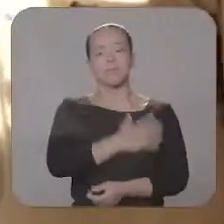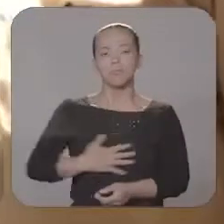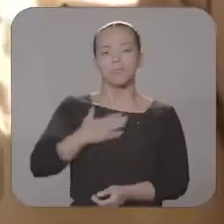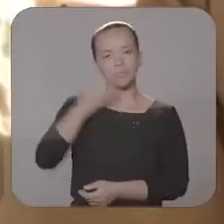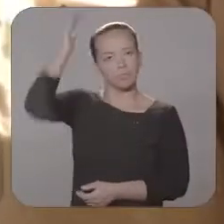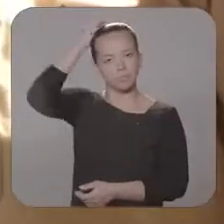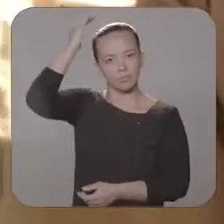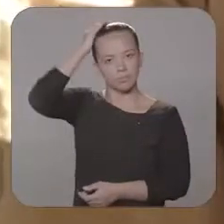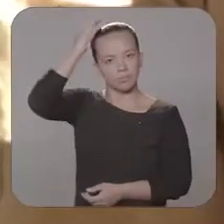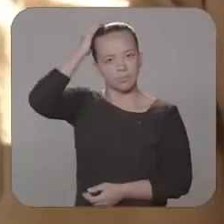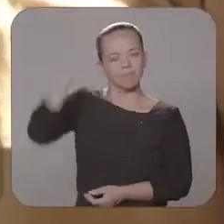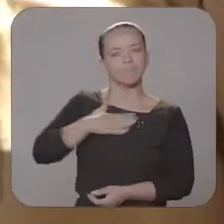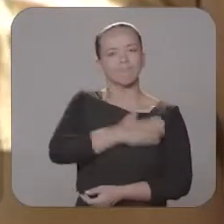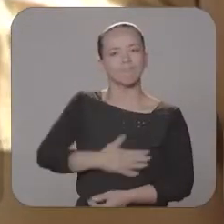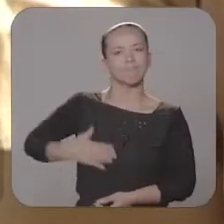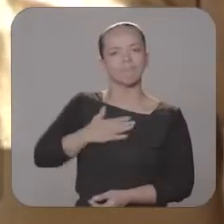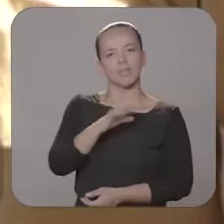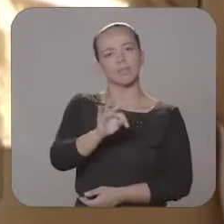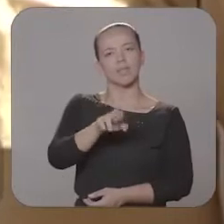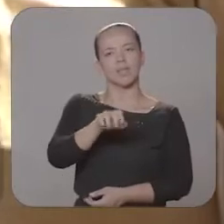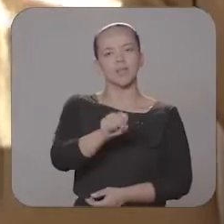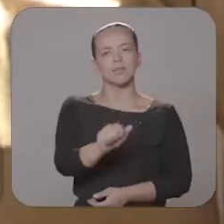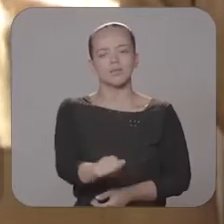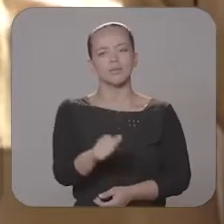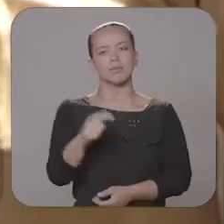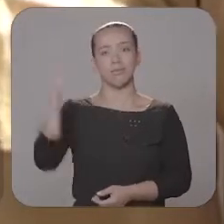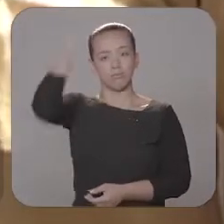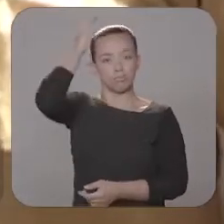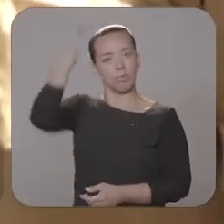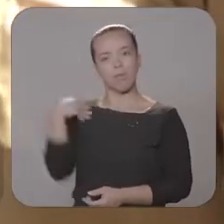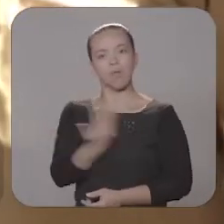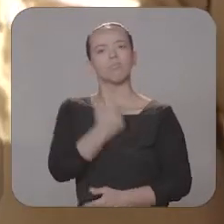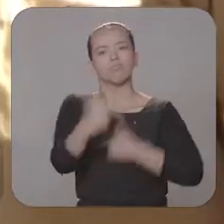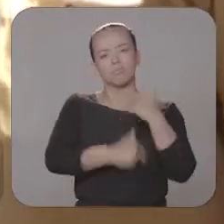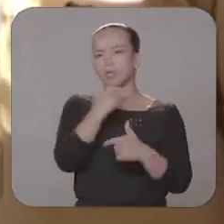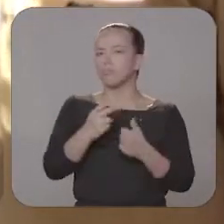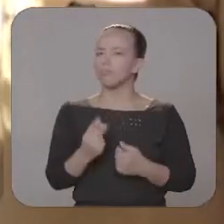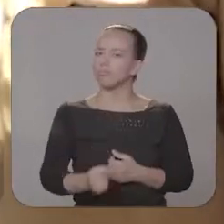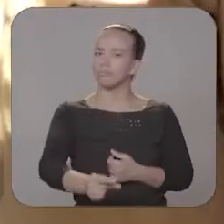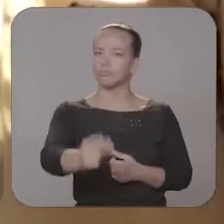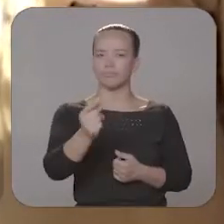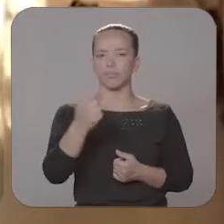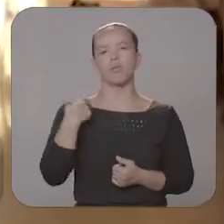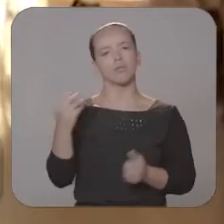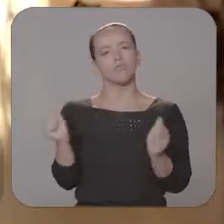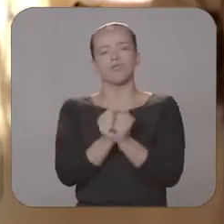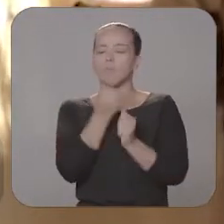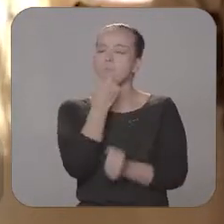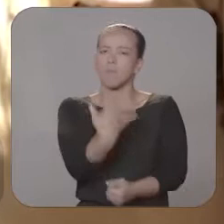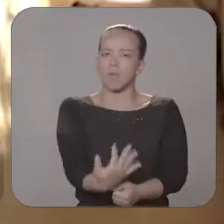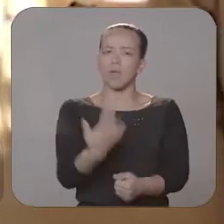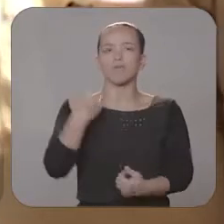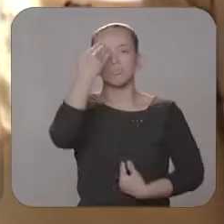apresado Reinaldo Azambuja, apresada Reina da Cristina. O Reinaldo foi meu colega de parlamento por muito tempo, nos demos muito bem.